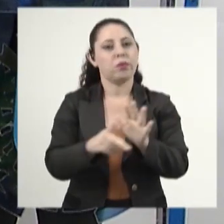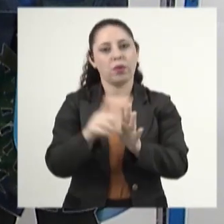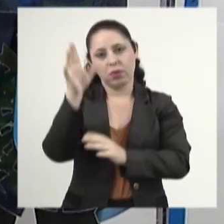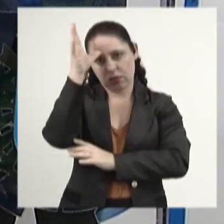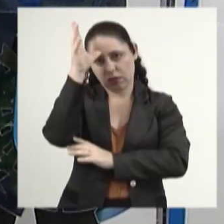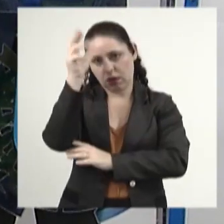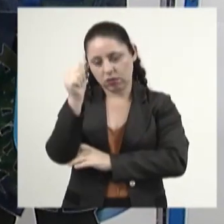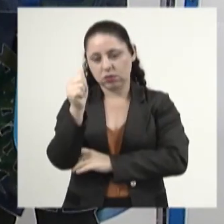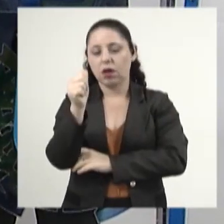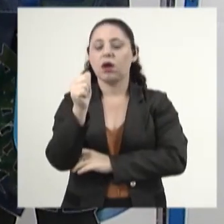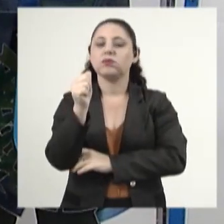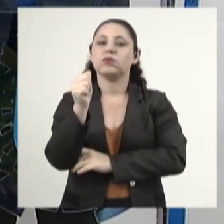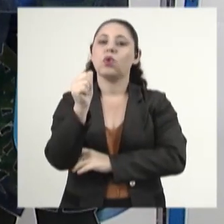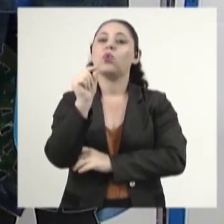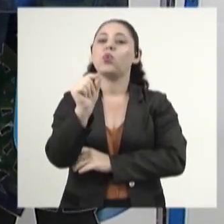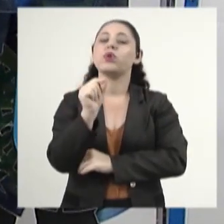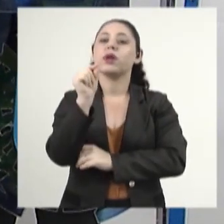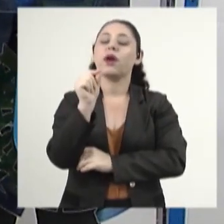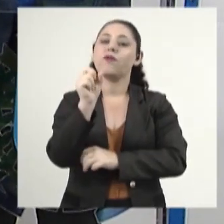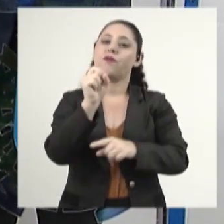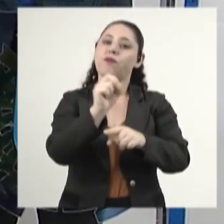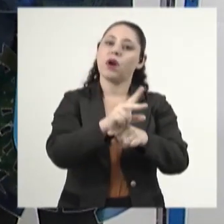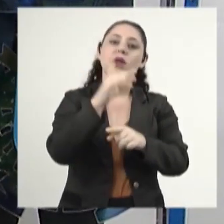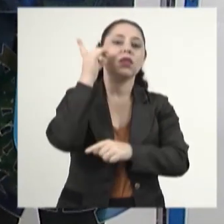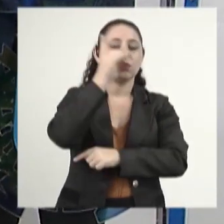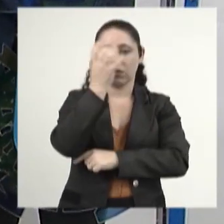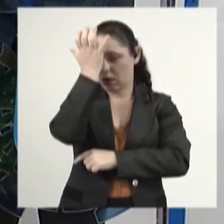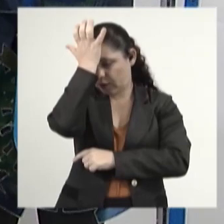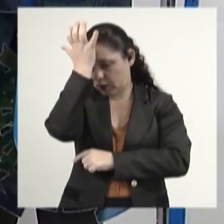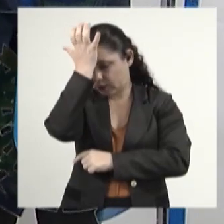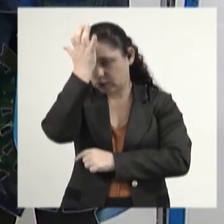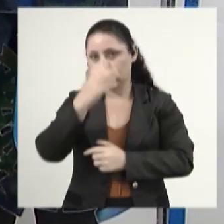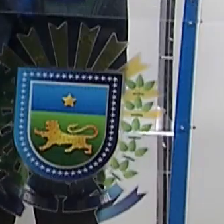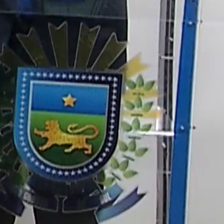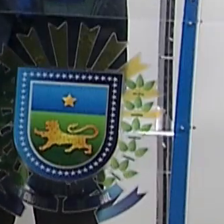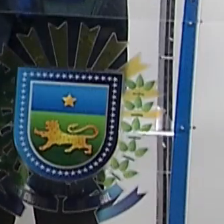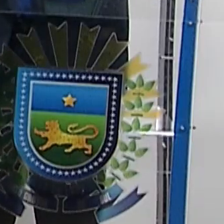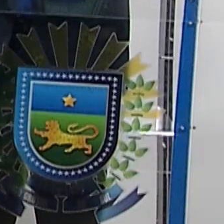a decisão desse poder sobre a vaga do deputado Rafael Tavares.